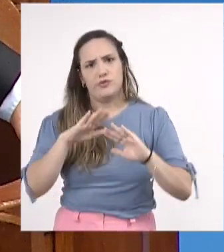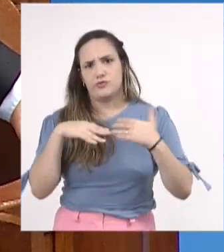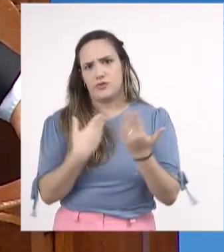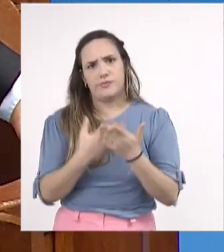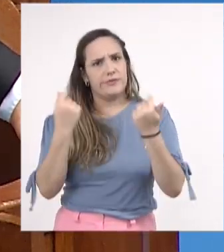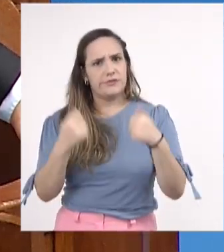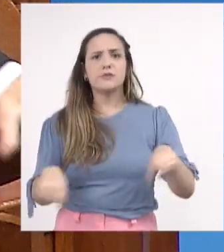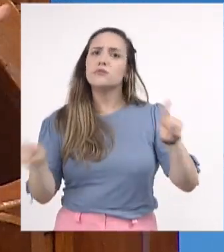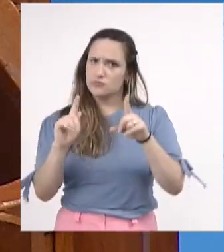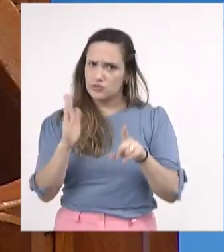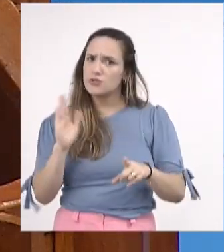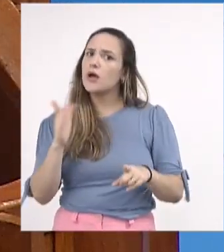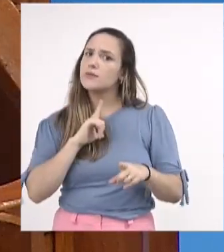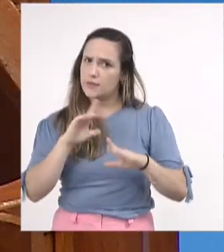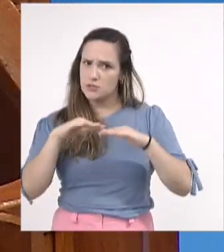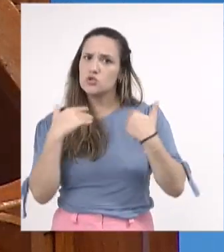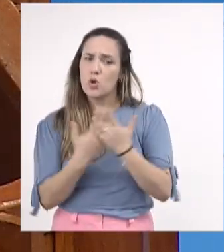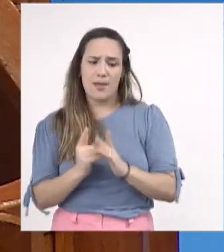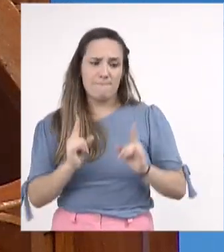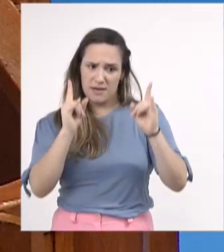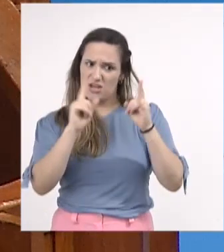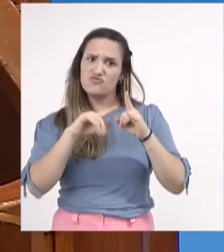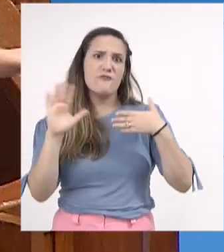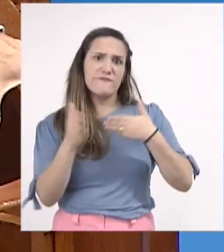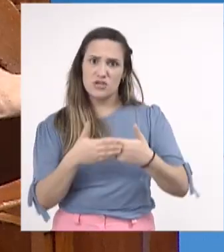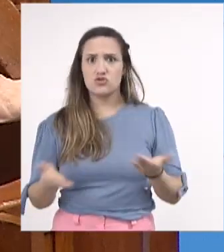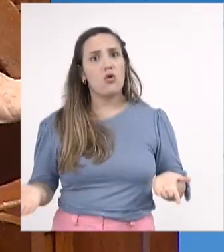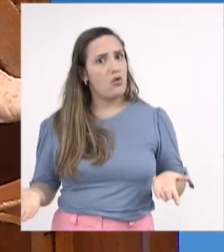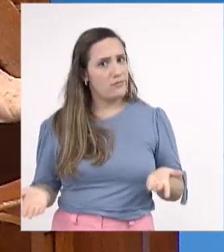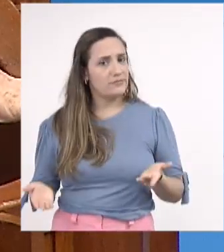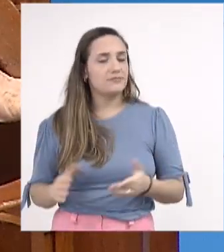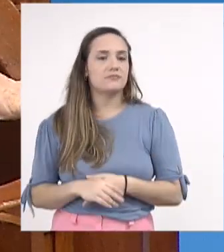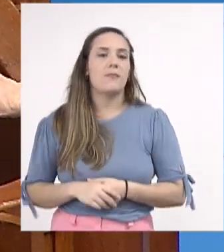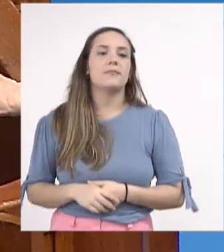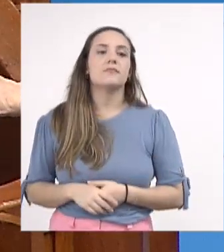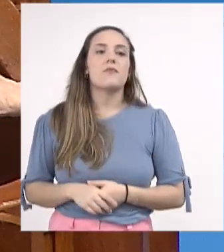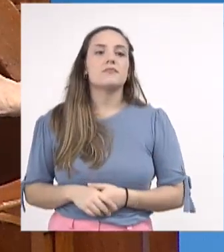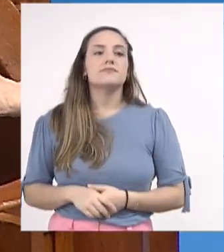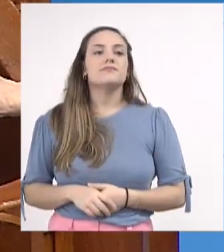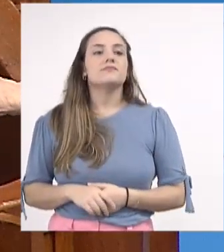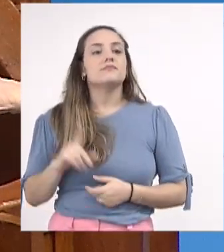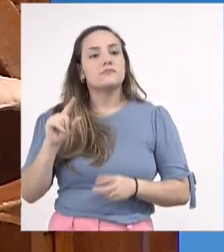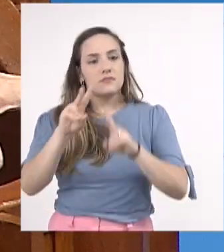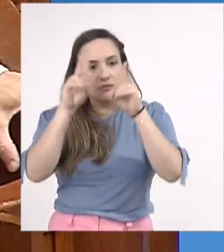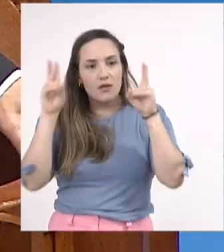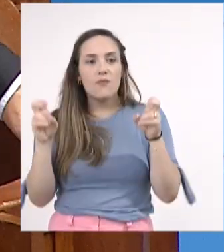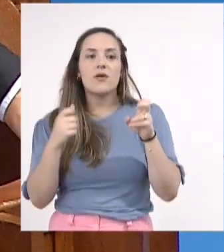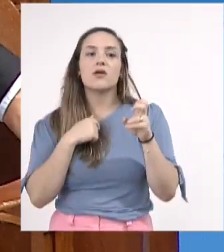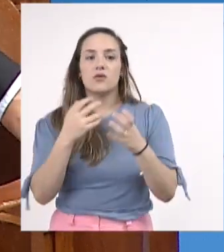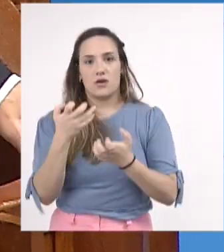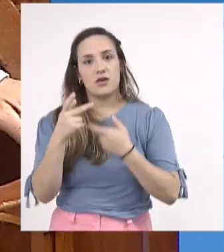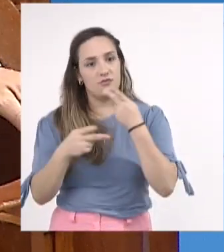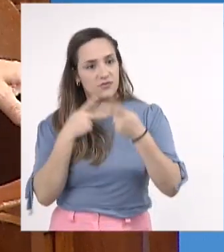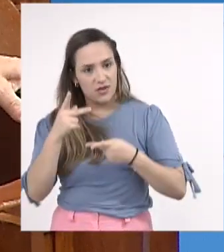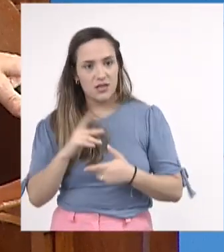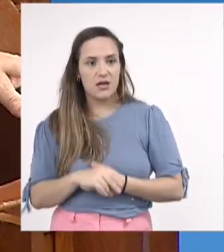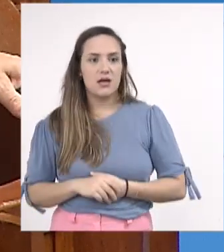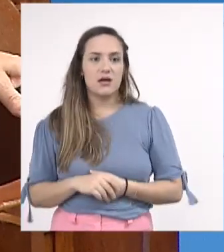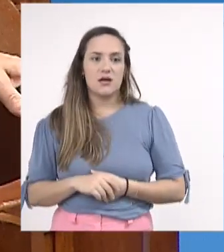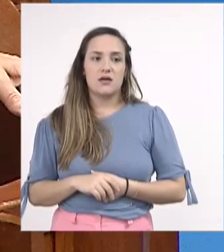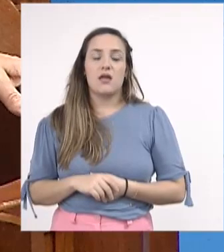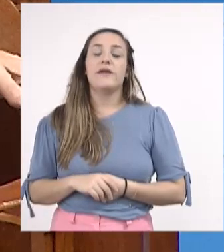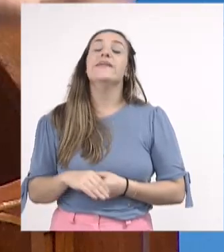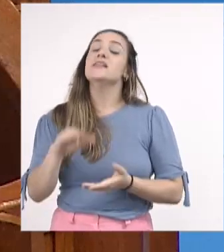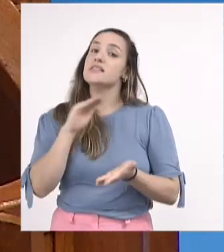Então, essa é uma situação que nós queremos aqui colocar e solicitar ao